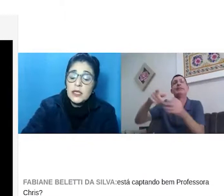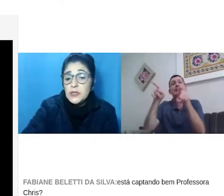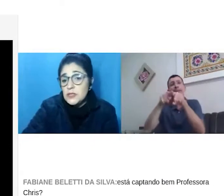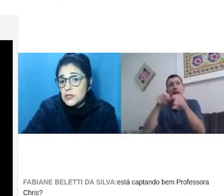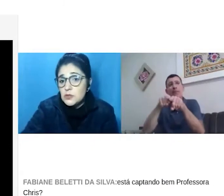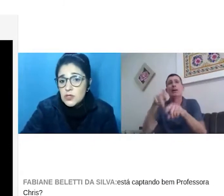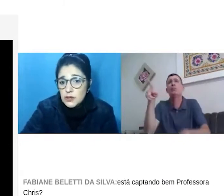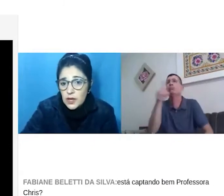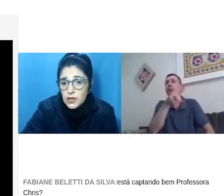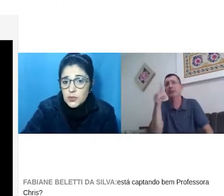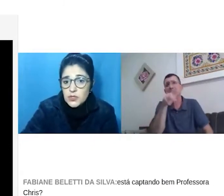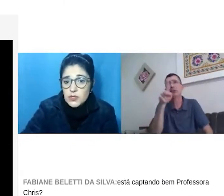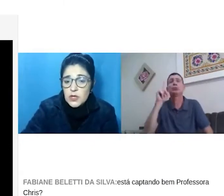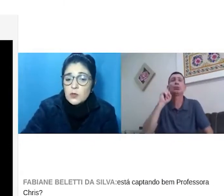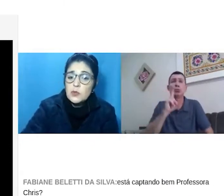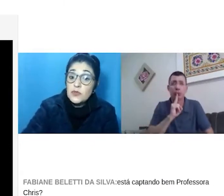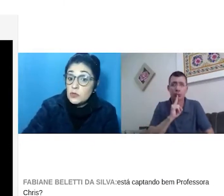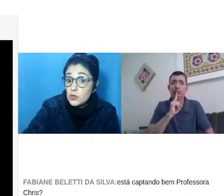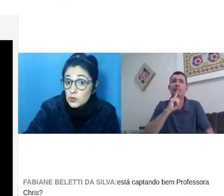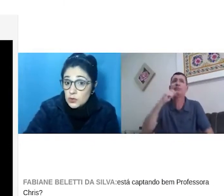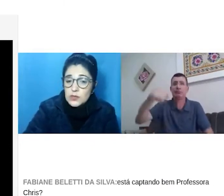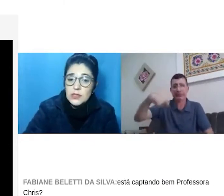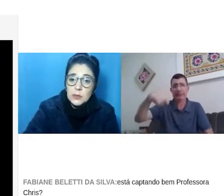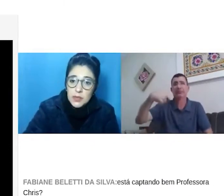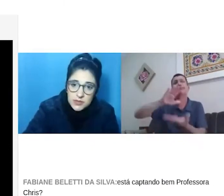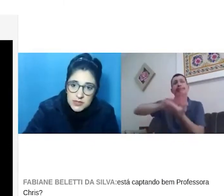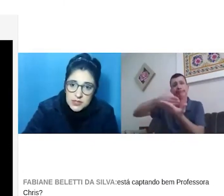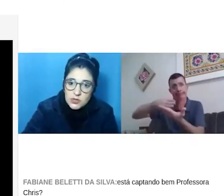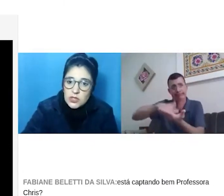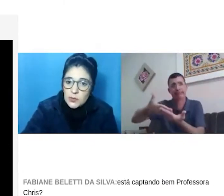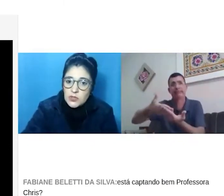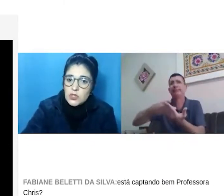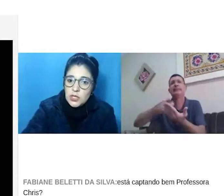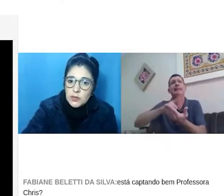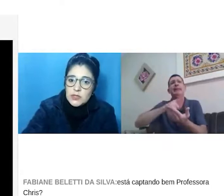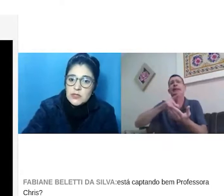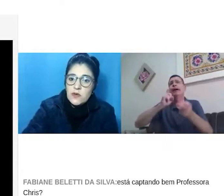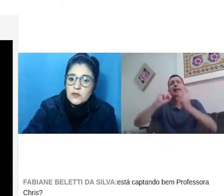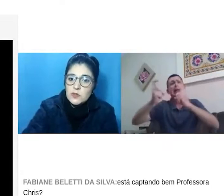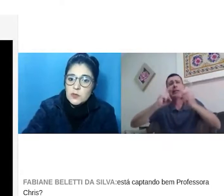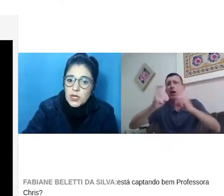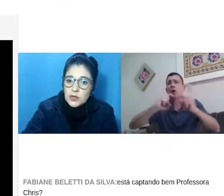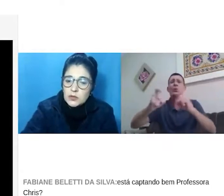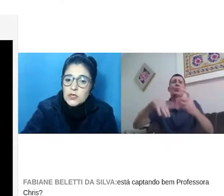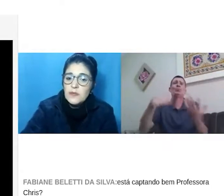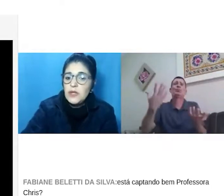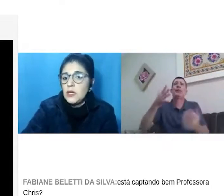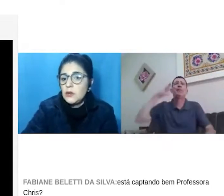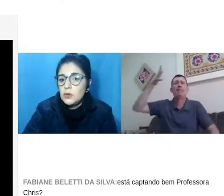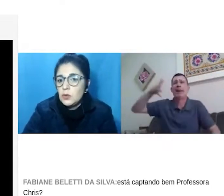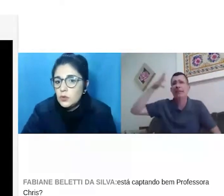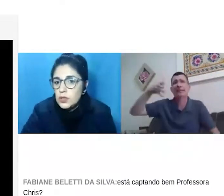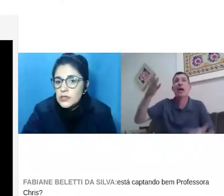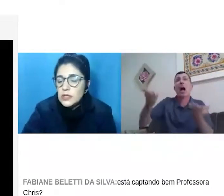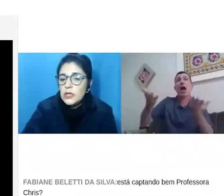Que precisam de intérpretes. Os professores surdos, que também precisam de intérpretes de Libras em diversos momentos, em